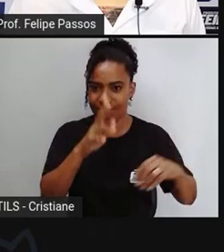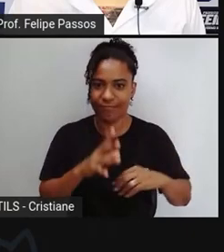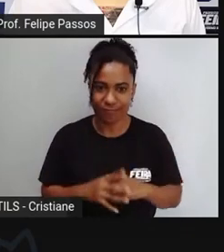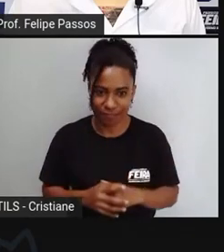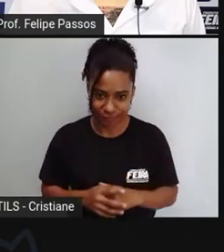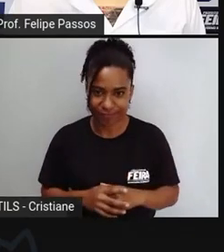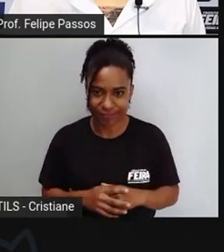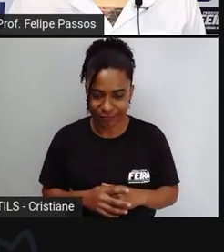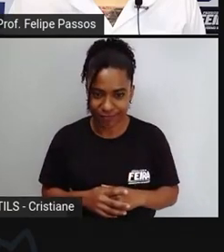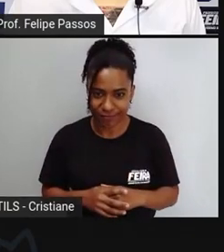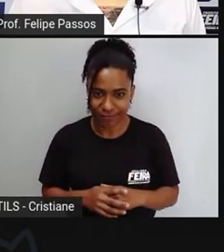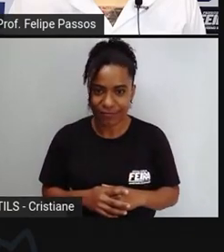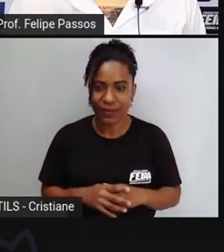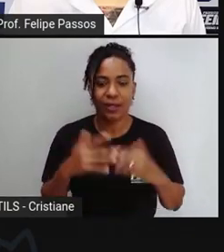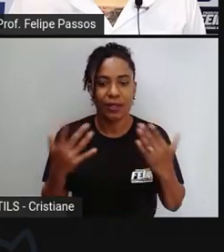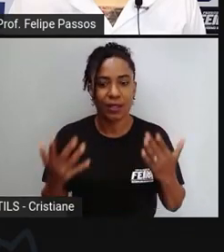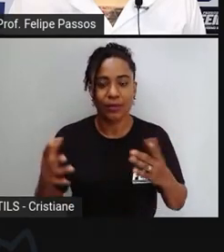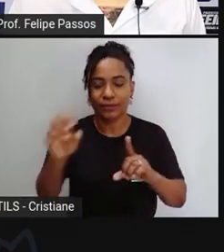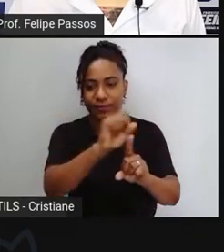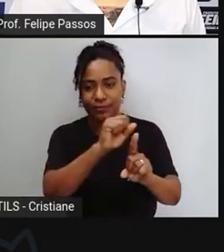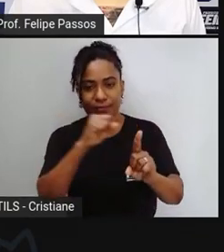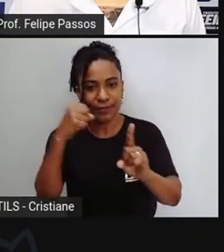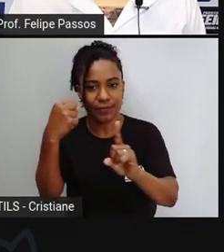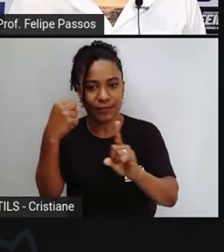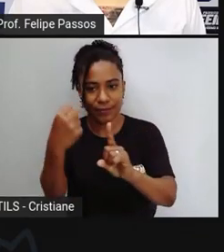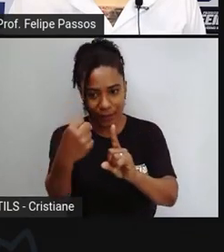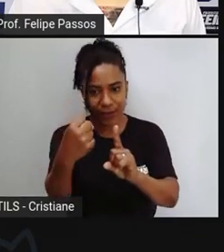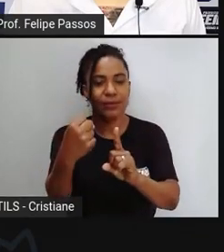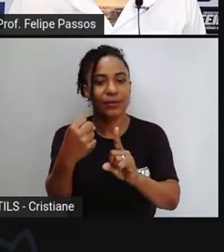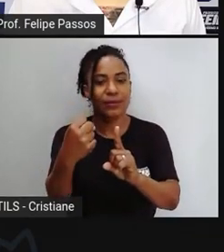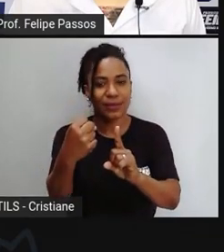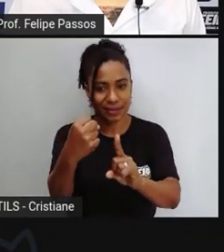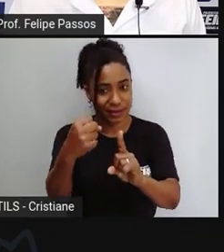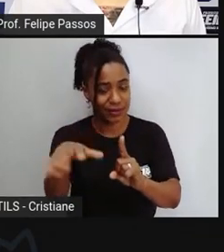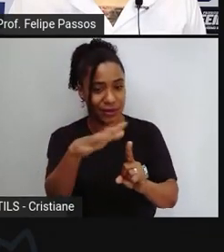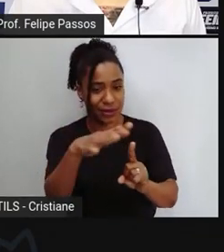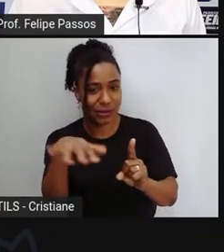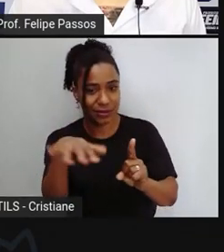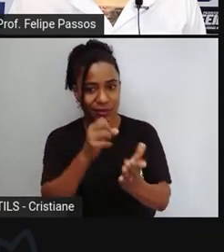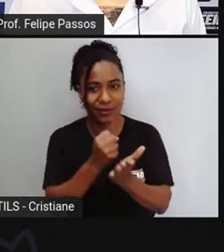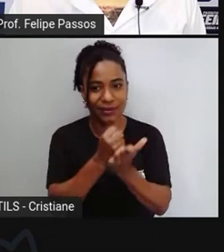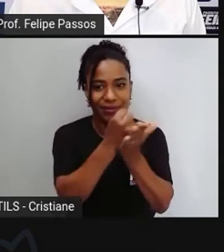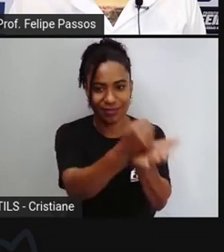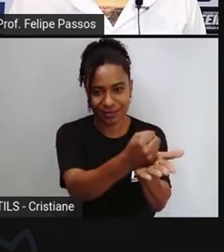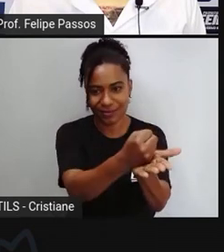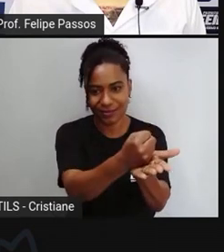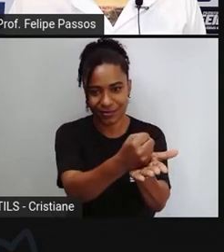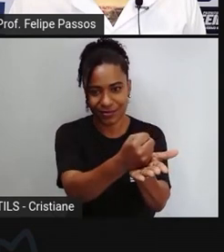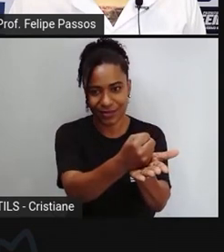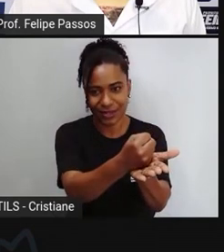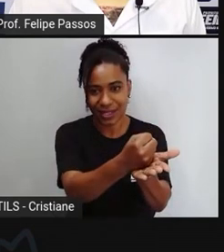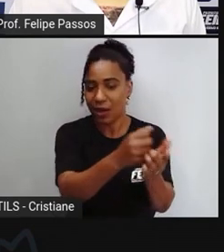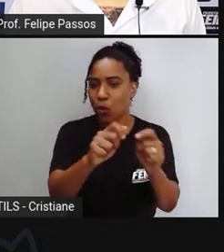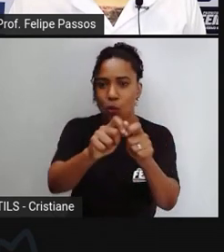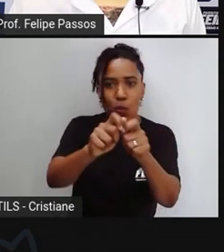parte da sociedade mais apoio do que a lagoa